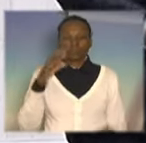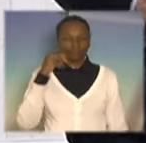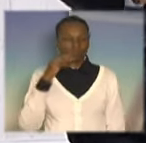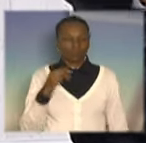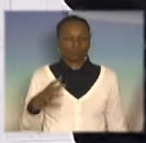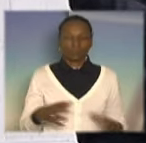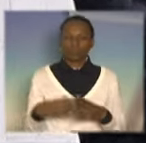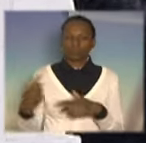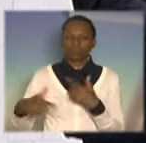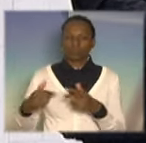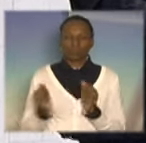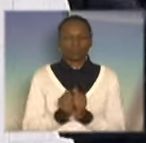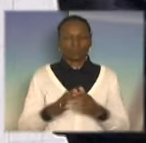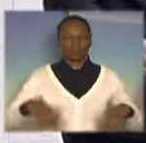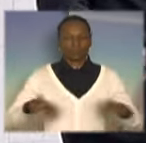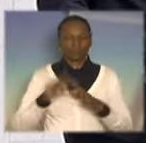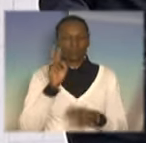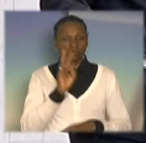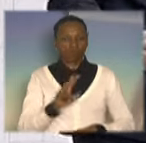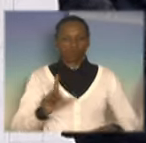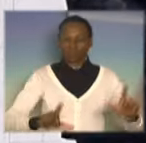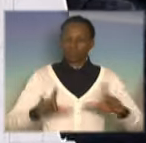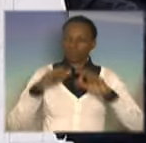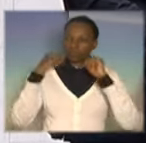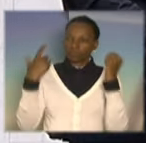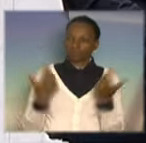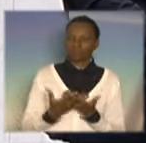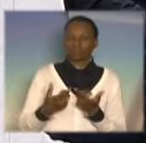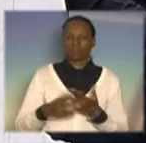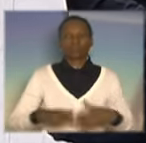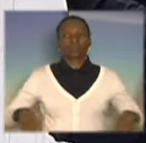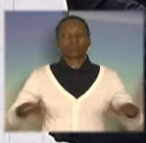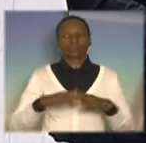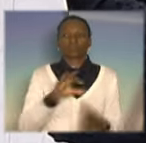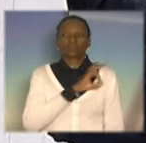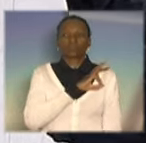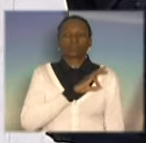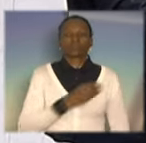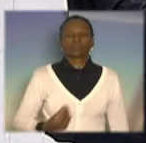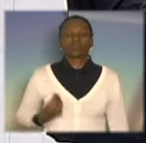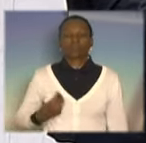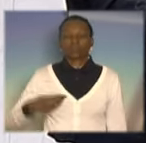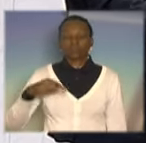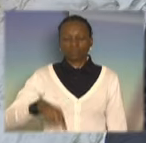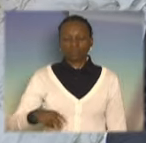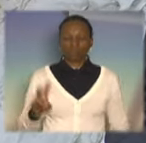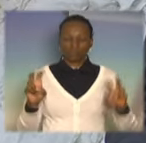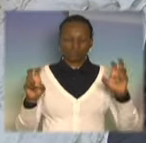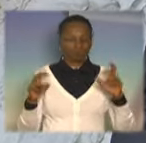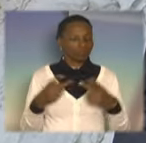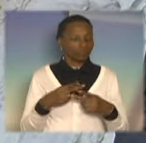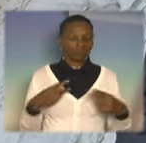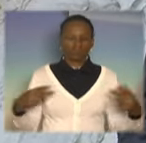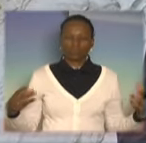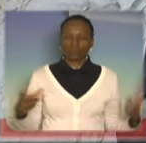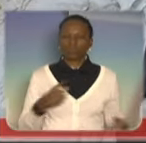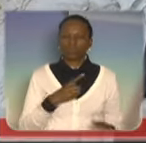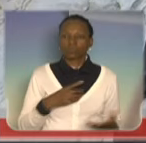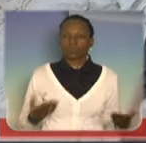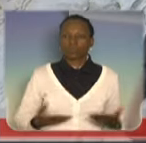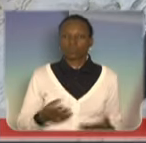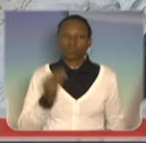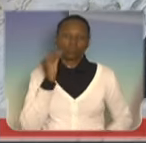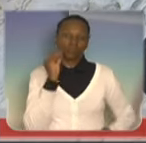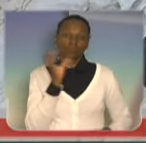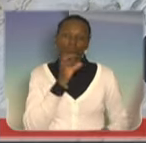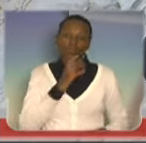todos que nos assistem pela TV Assembleia, senhor e senhora policial militar aqui presente. Tenho vários assuntos para falar hoje, vou procurar ser rápido. Em primeiro lugar,